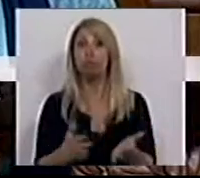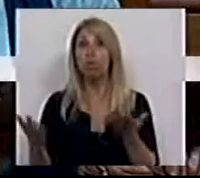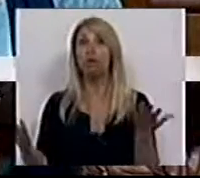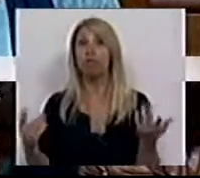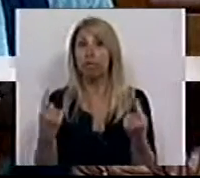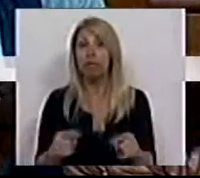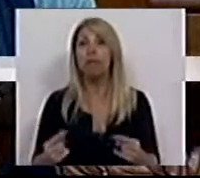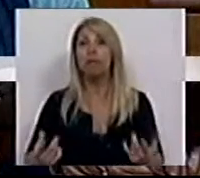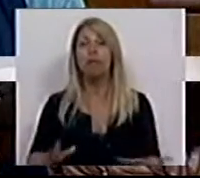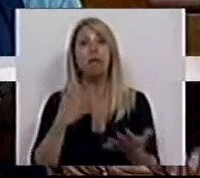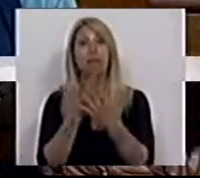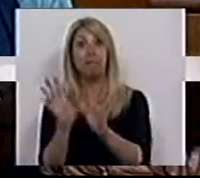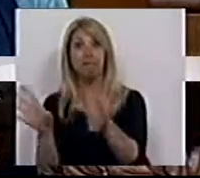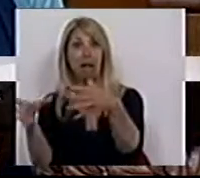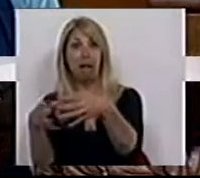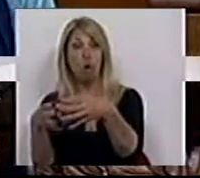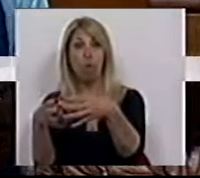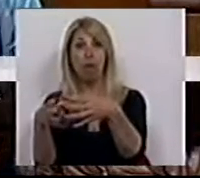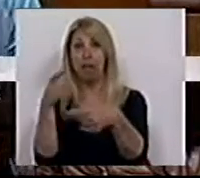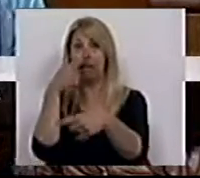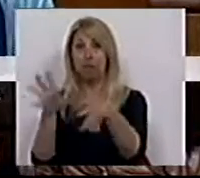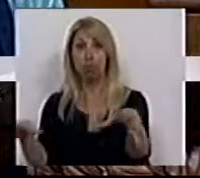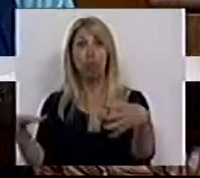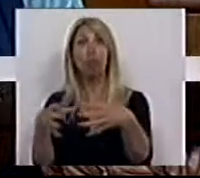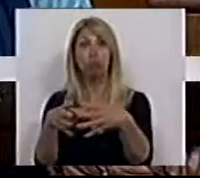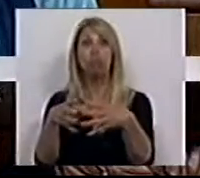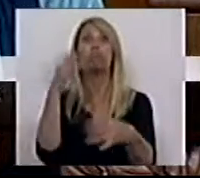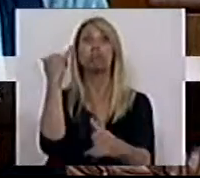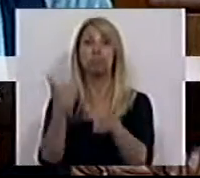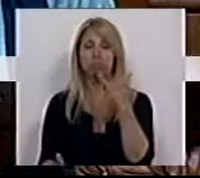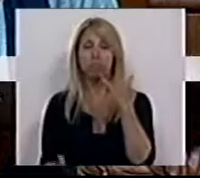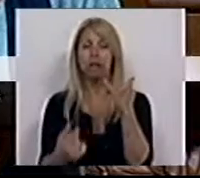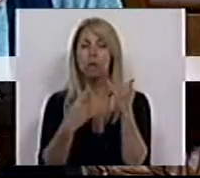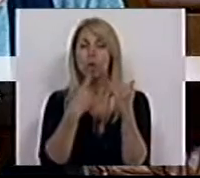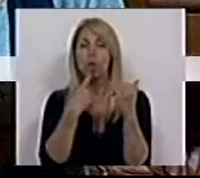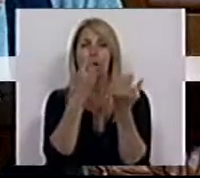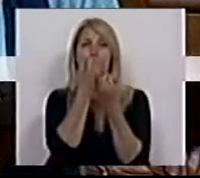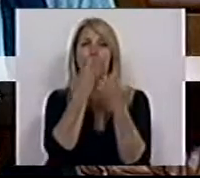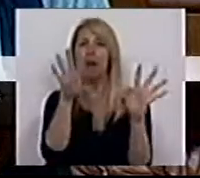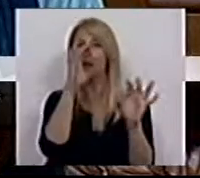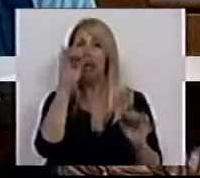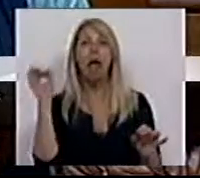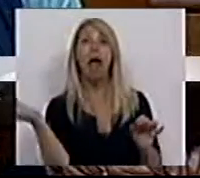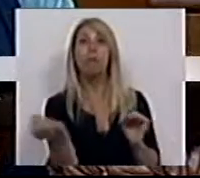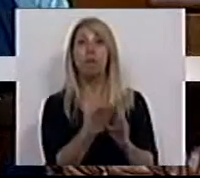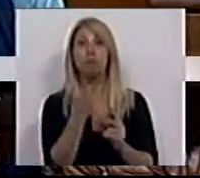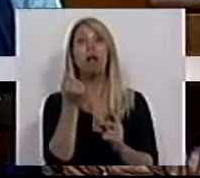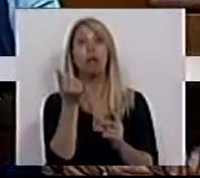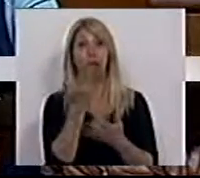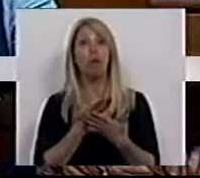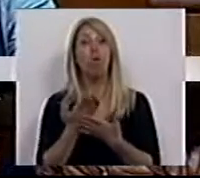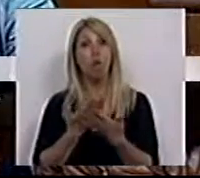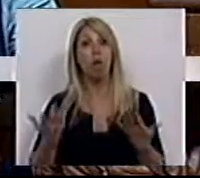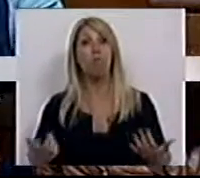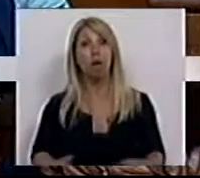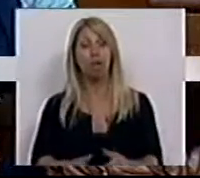comunidades em risco e traduzem-se numa enorme perda ambiental e económica. No